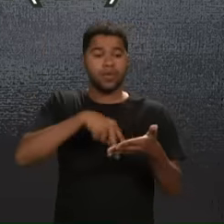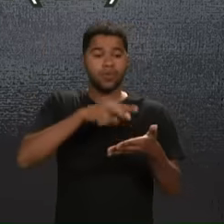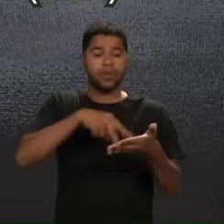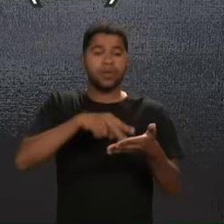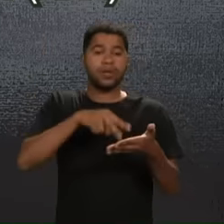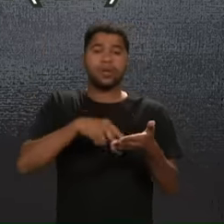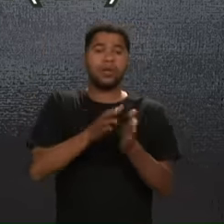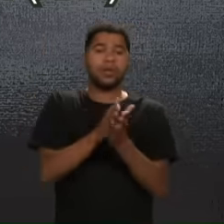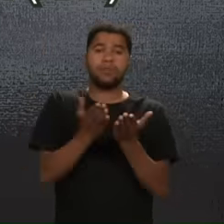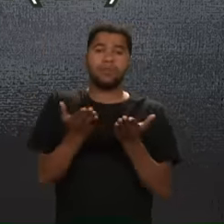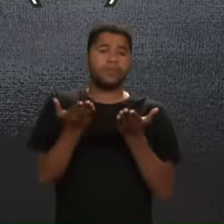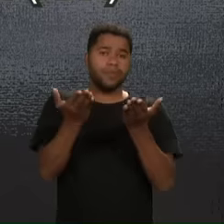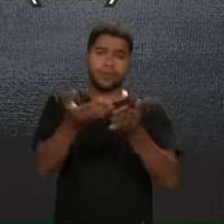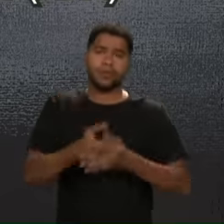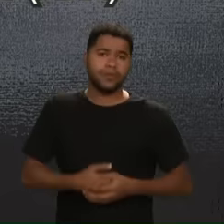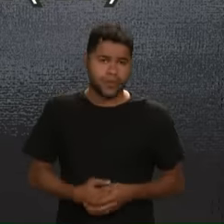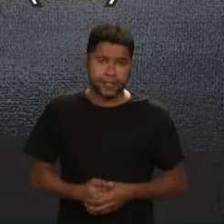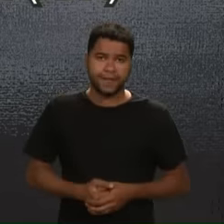Bíblia Para você